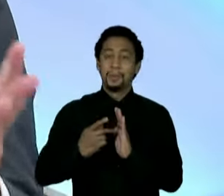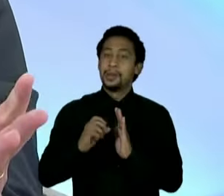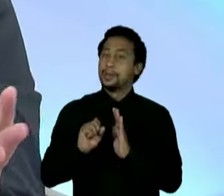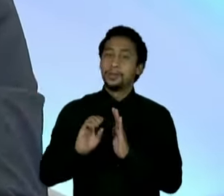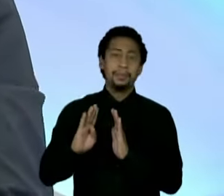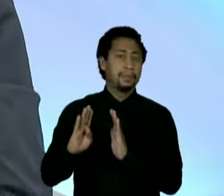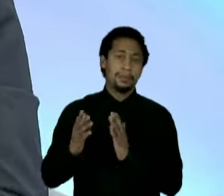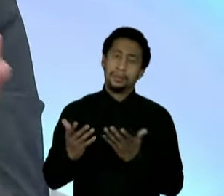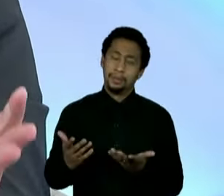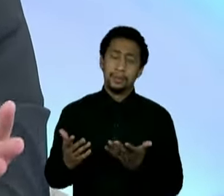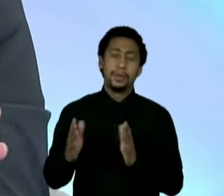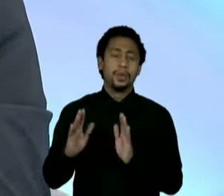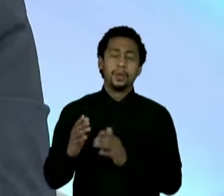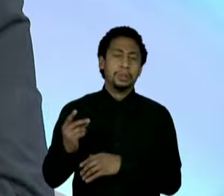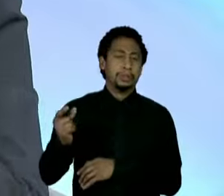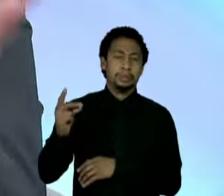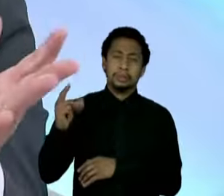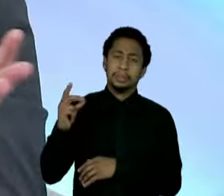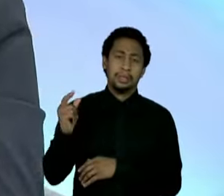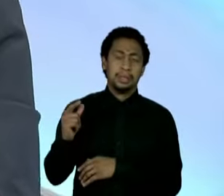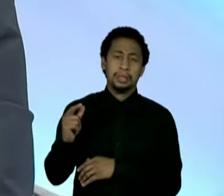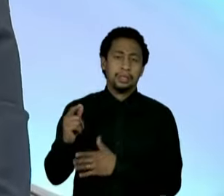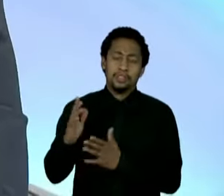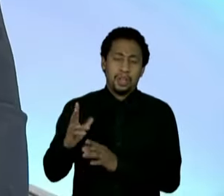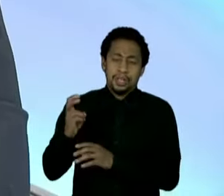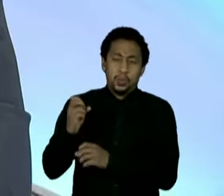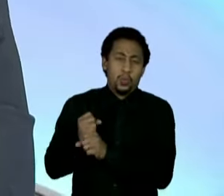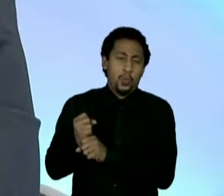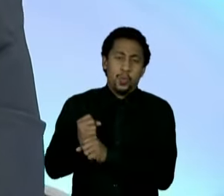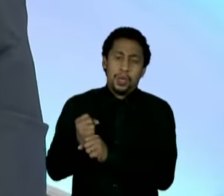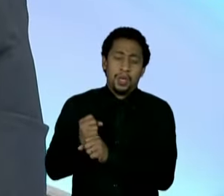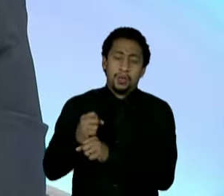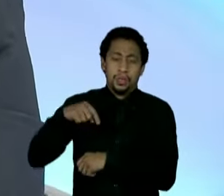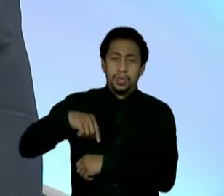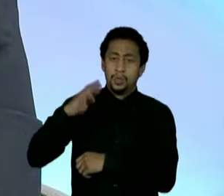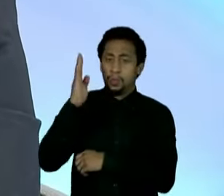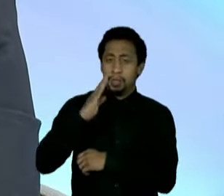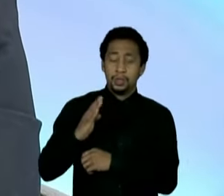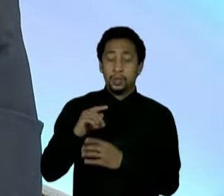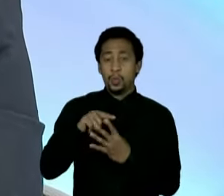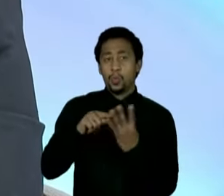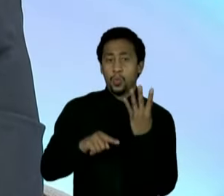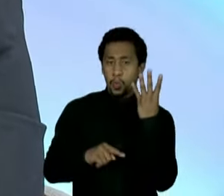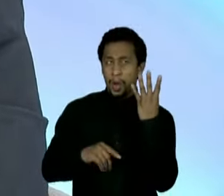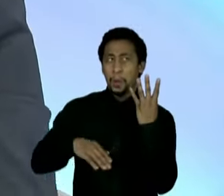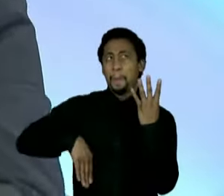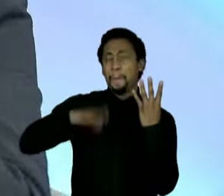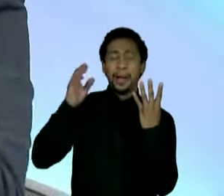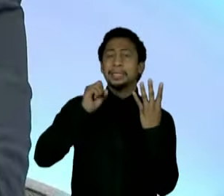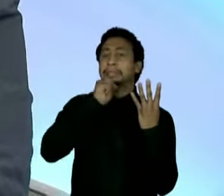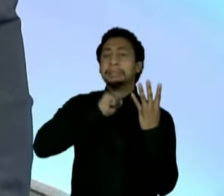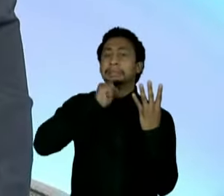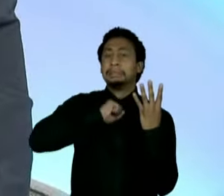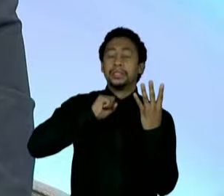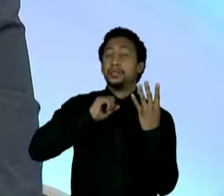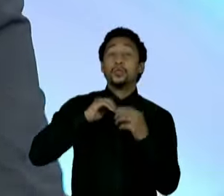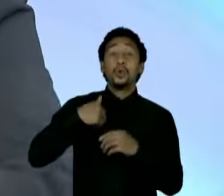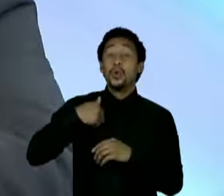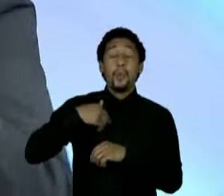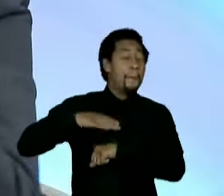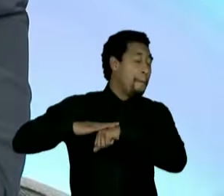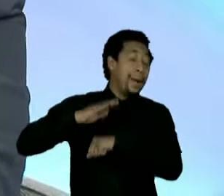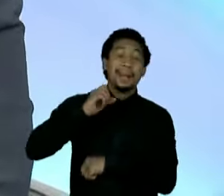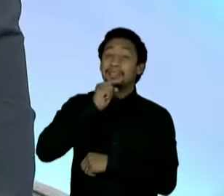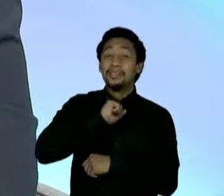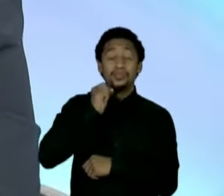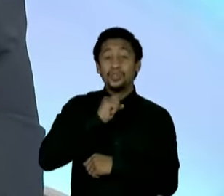quatro ou cinco mais antigos do meu partido no Brasil inteiro. Nós somos quatro, talvez, dos mais antigos, eu sou mais antigo que o doutor Arraes, mais